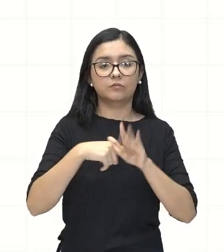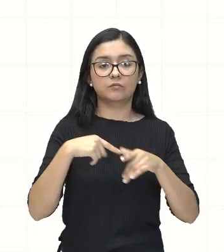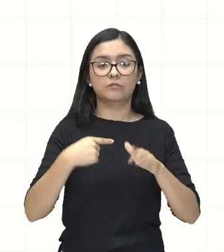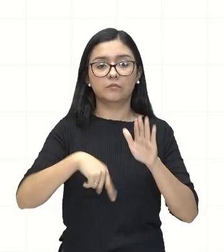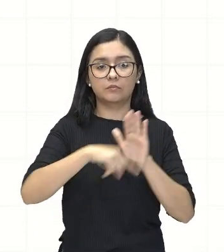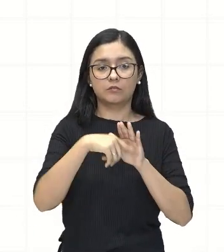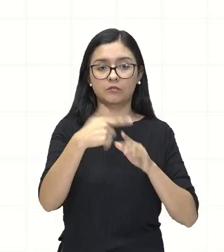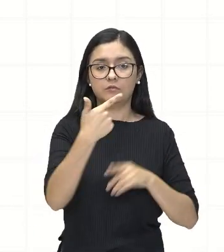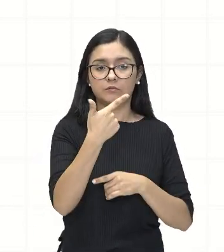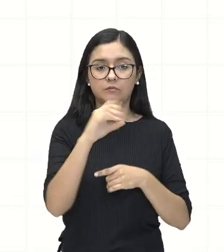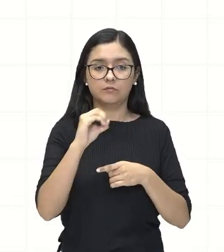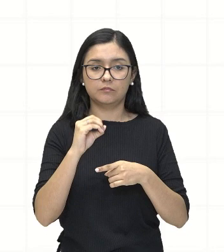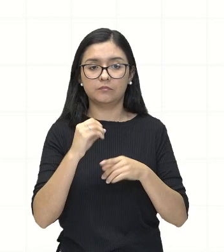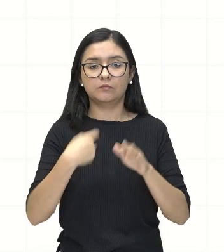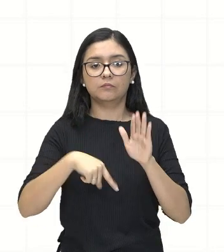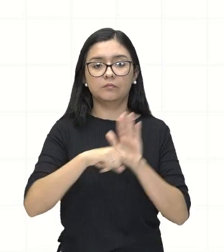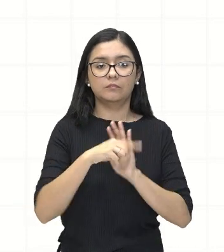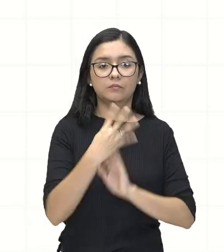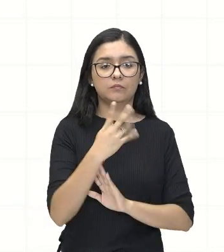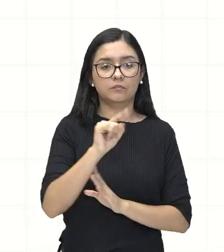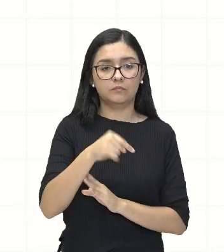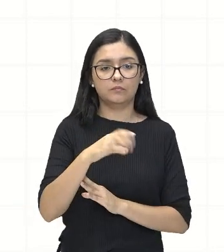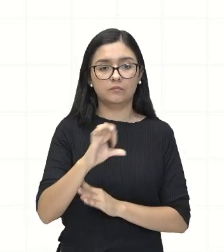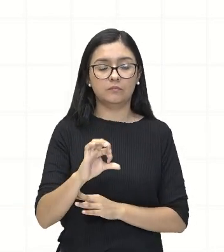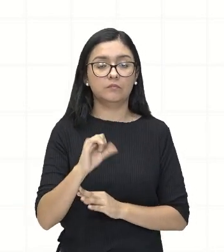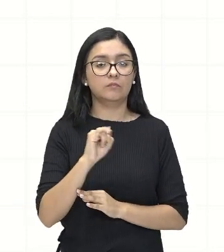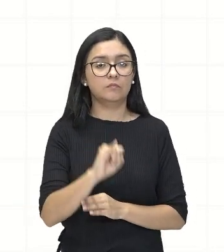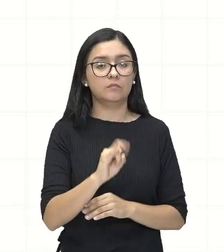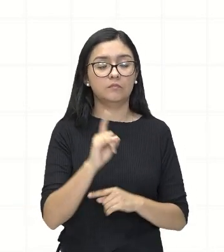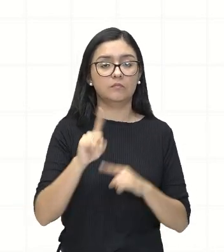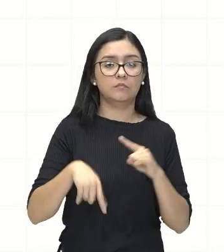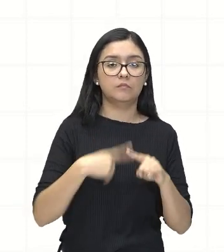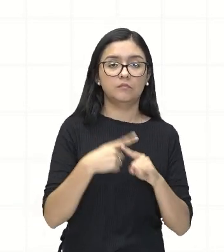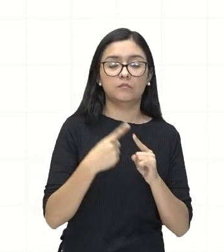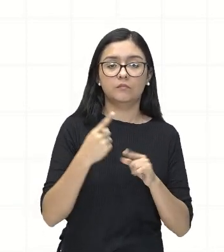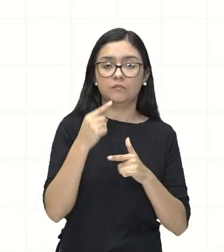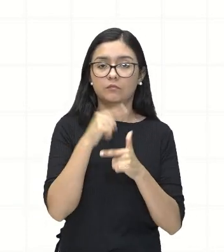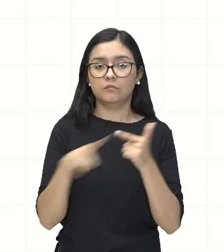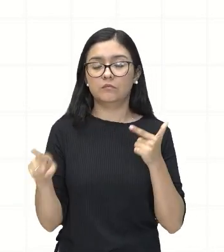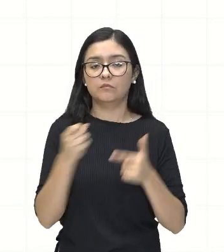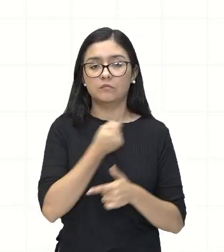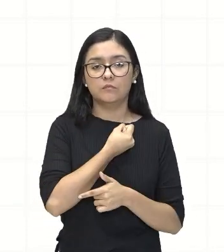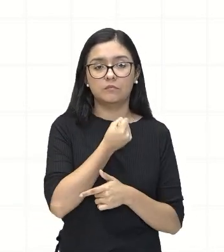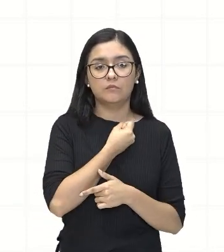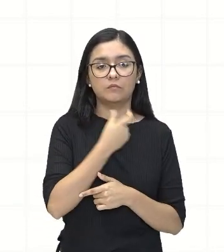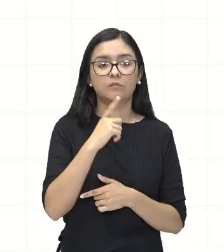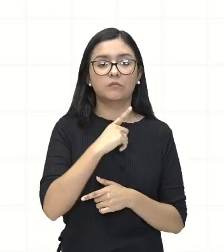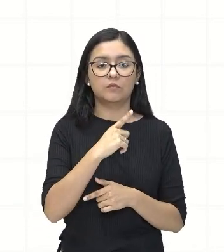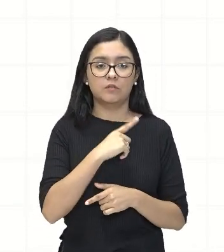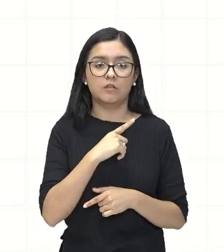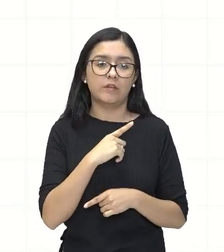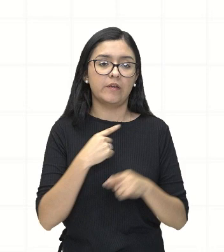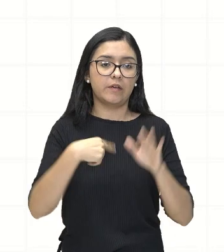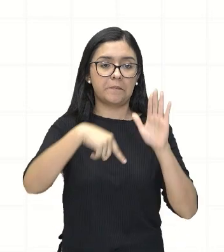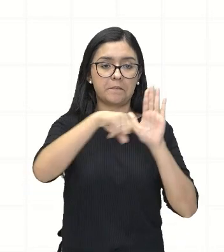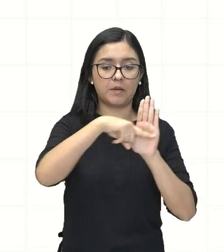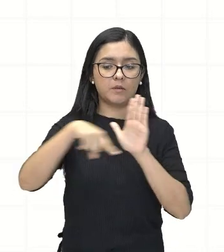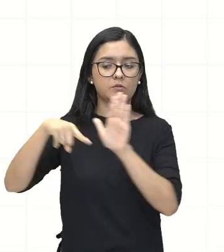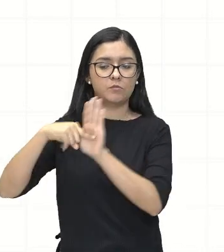Quando você divide ou multiplica números que têm o mesmo sinal,